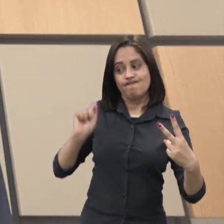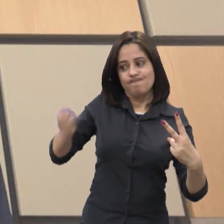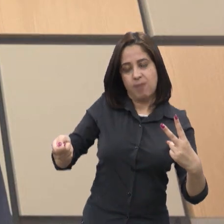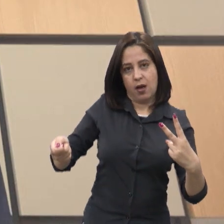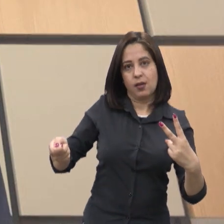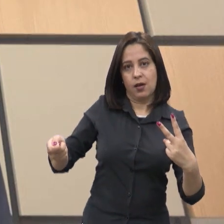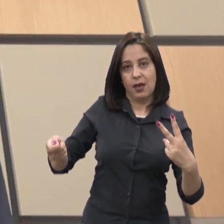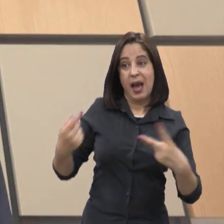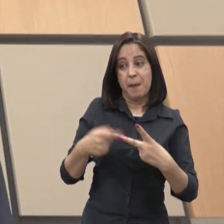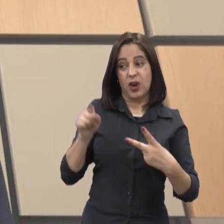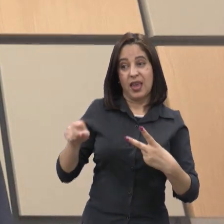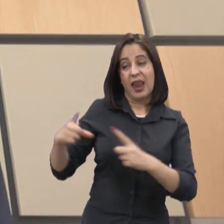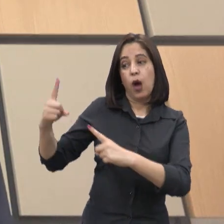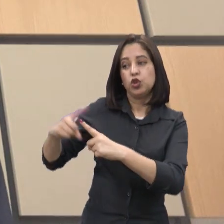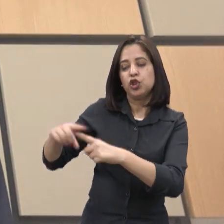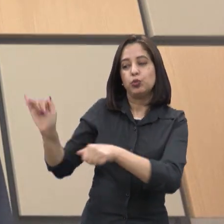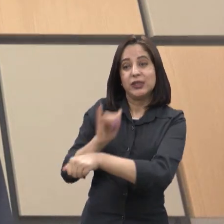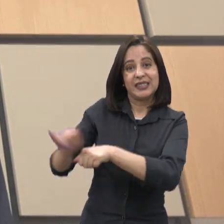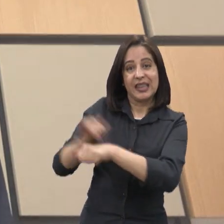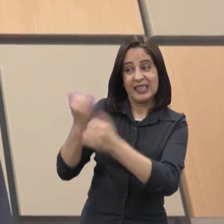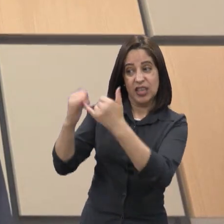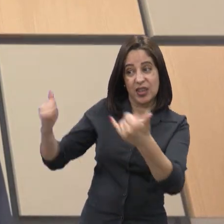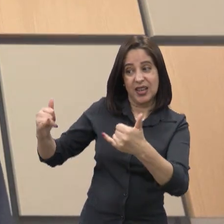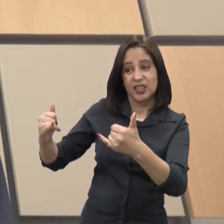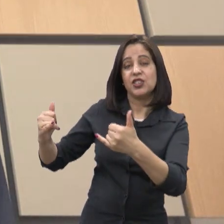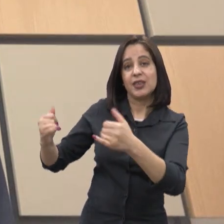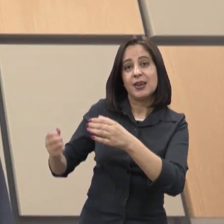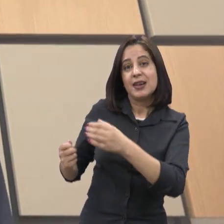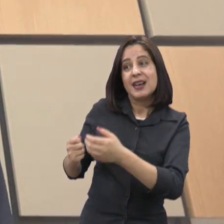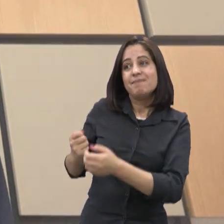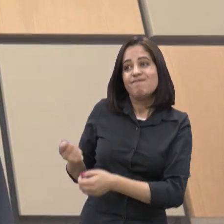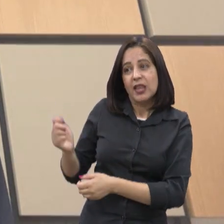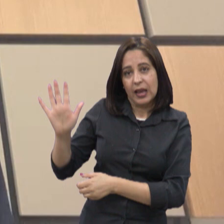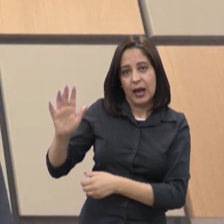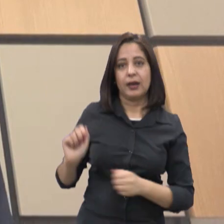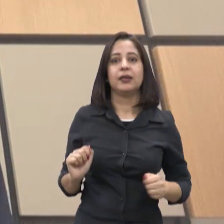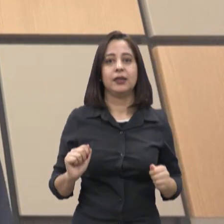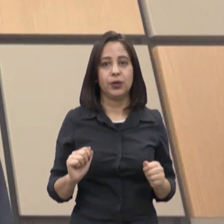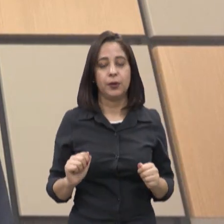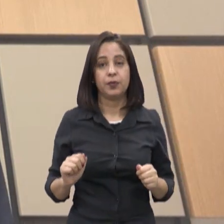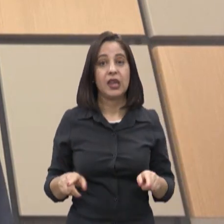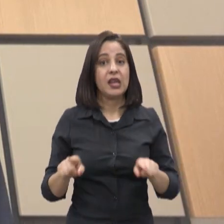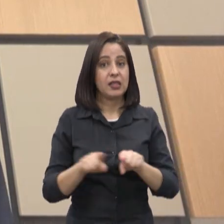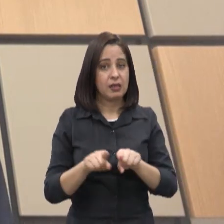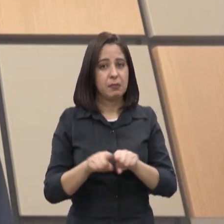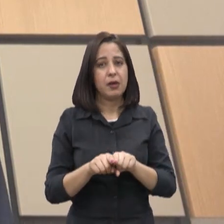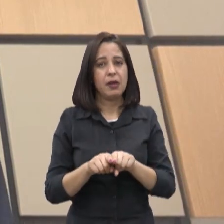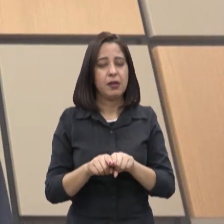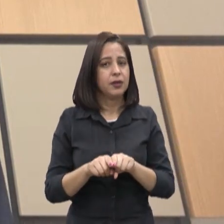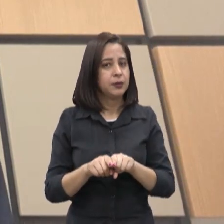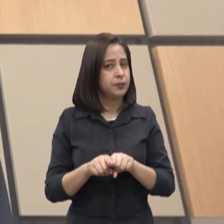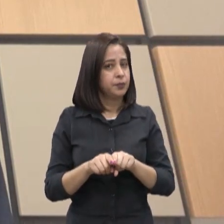uma fonte mais cara, que no caso aí são as servas elétricas. e também é um sinalizador para os